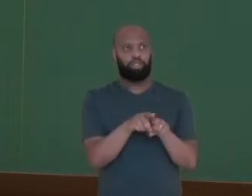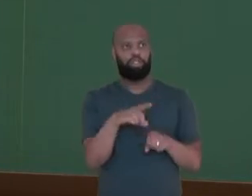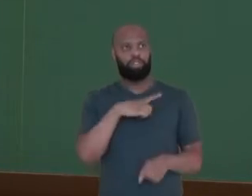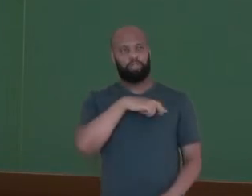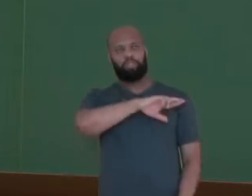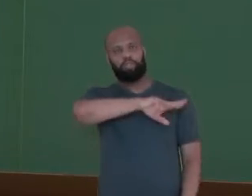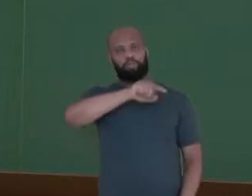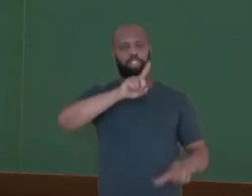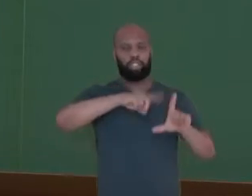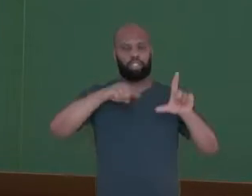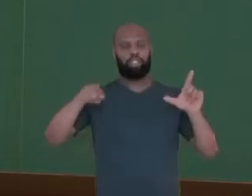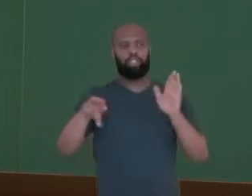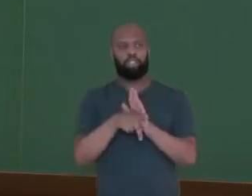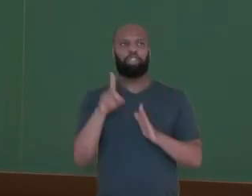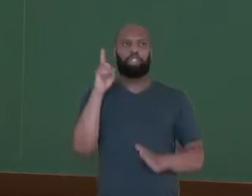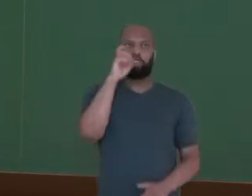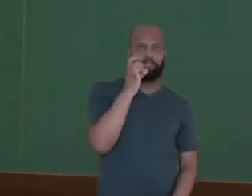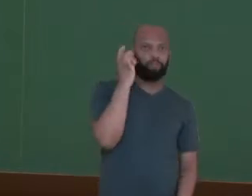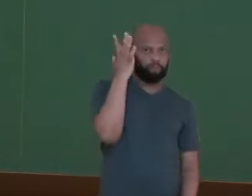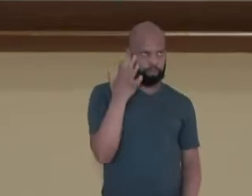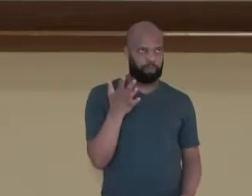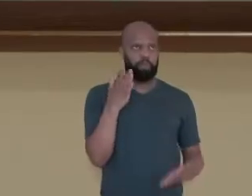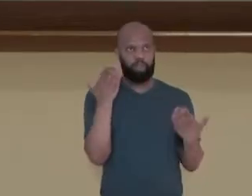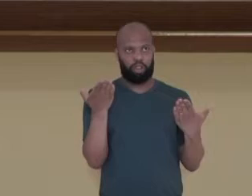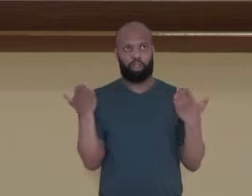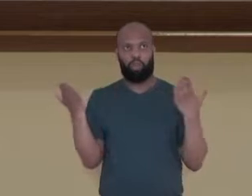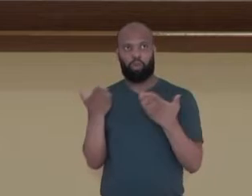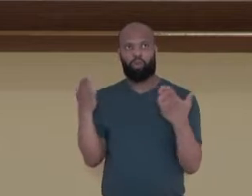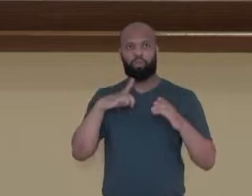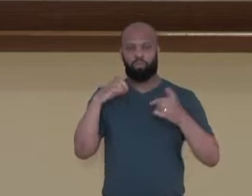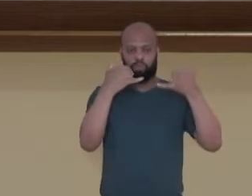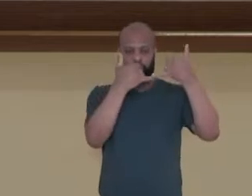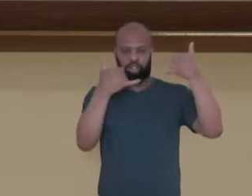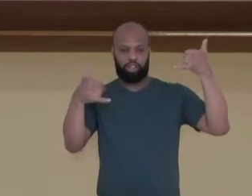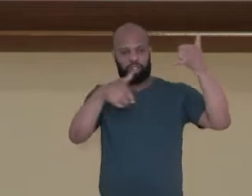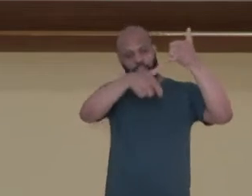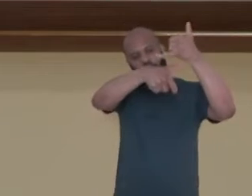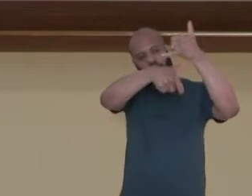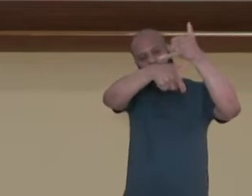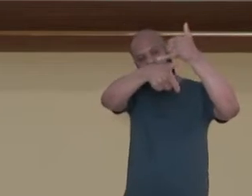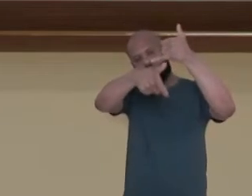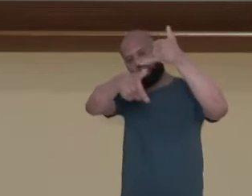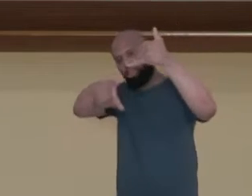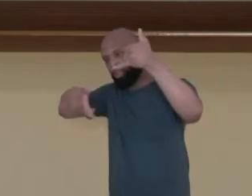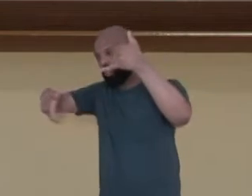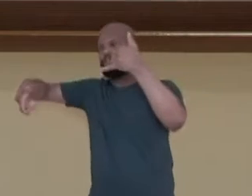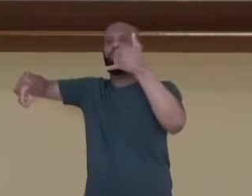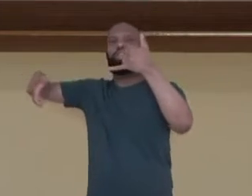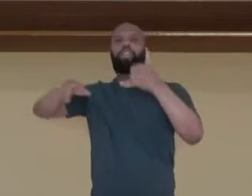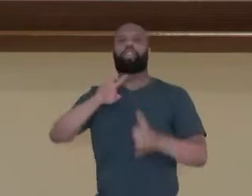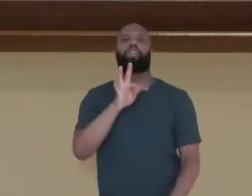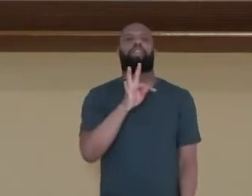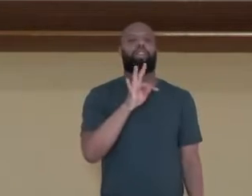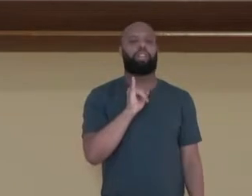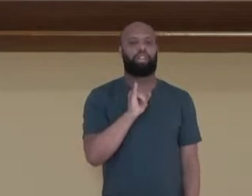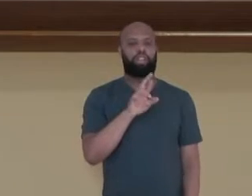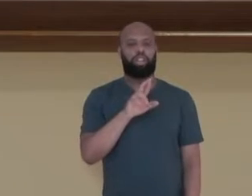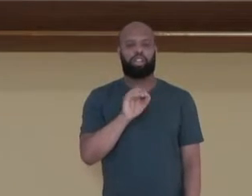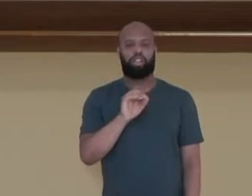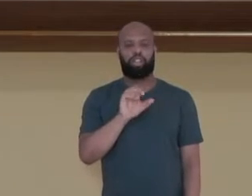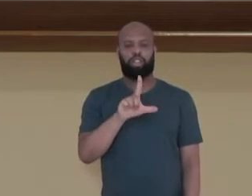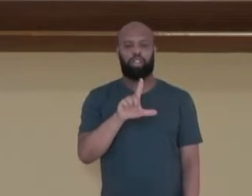tem vários níveis de dificuldade. Já a tirolesa, né? É um cabo, suspenso de um lado ao outro,